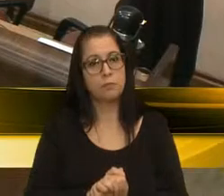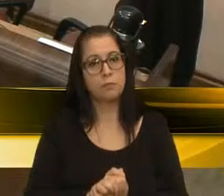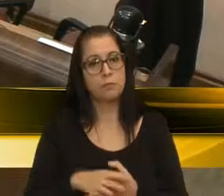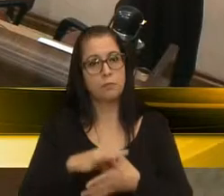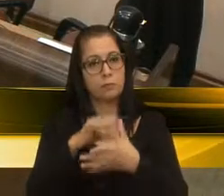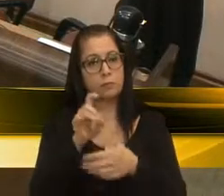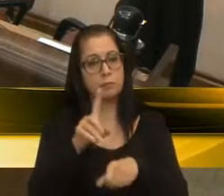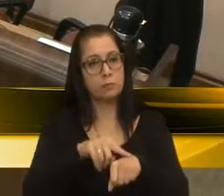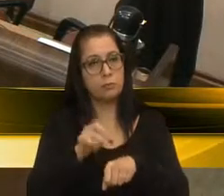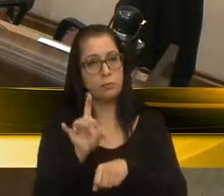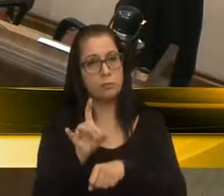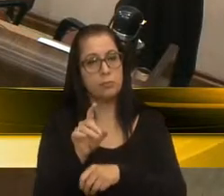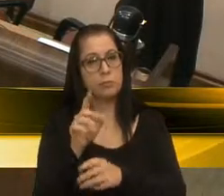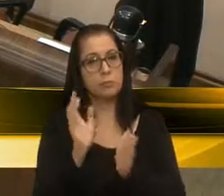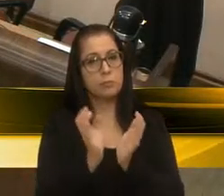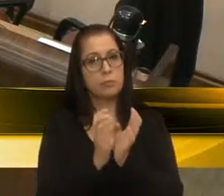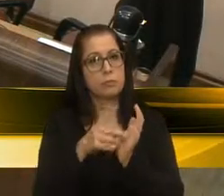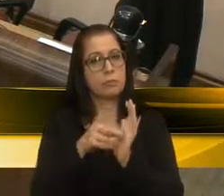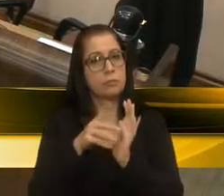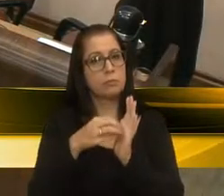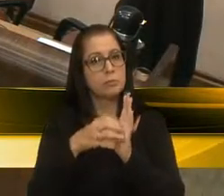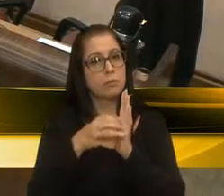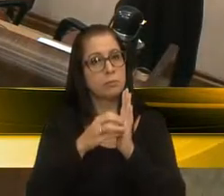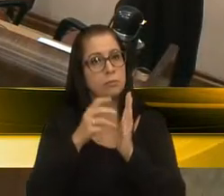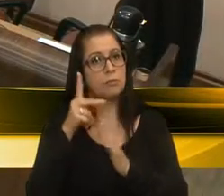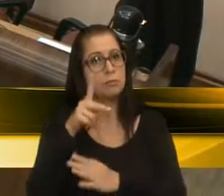Declaração de líder, solicitada pela bancada do PDT.